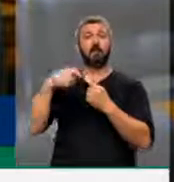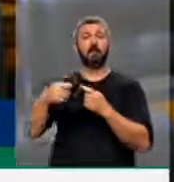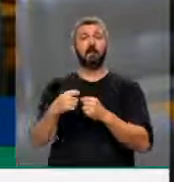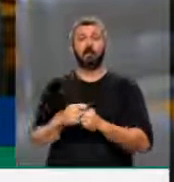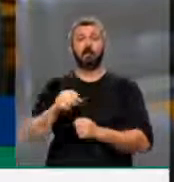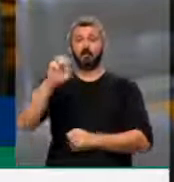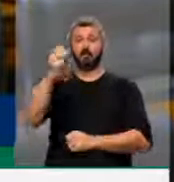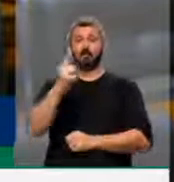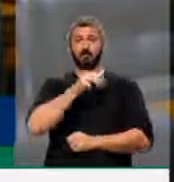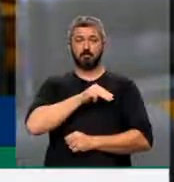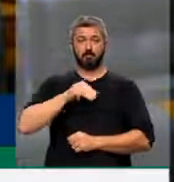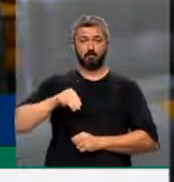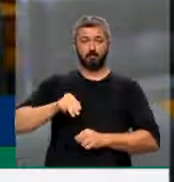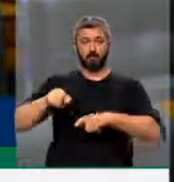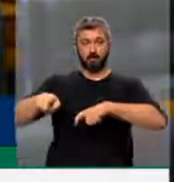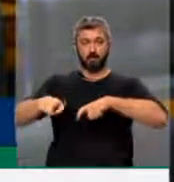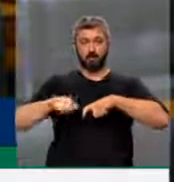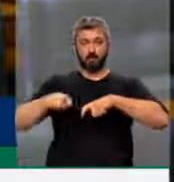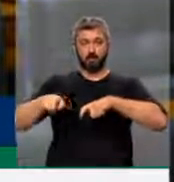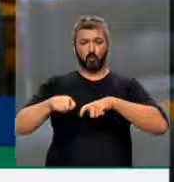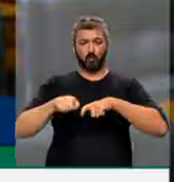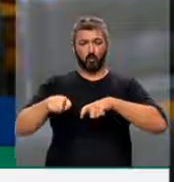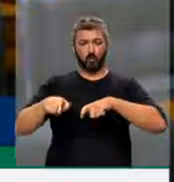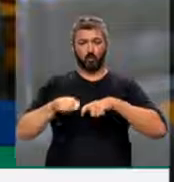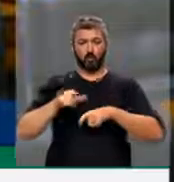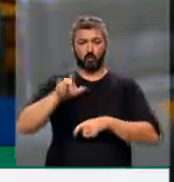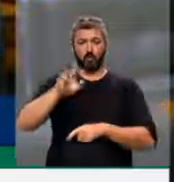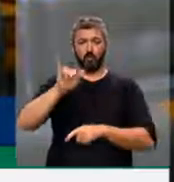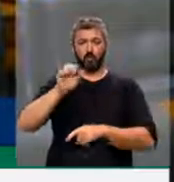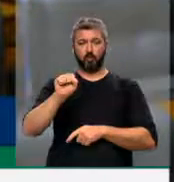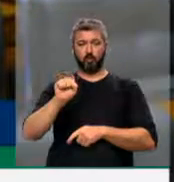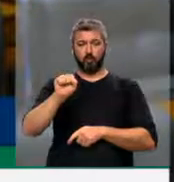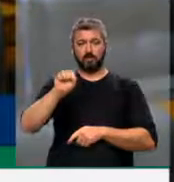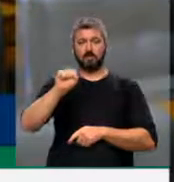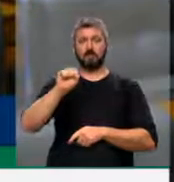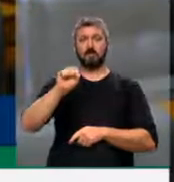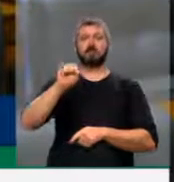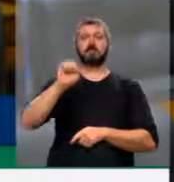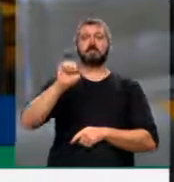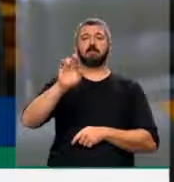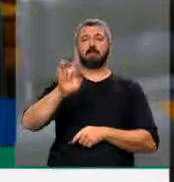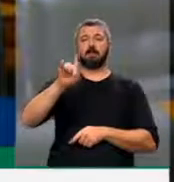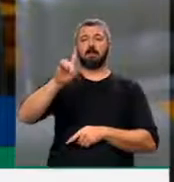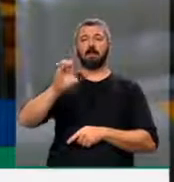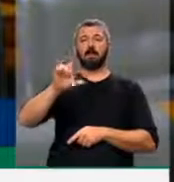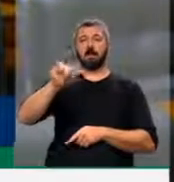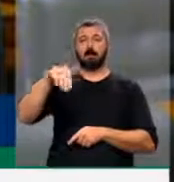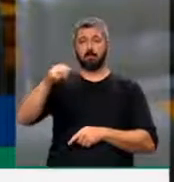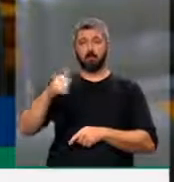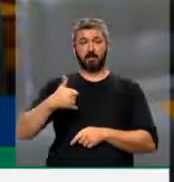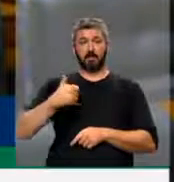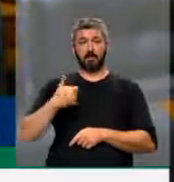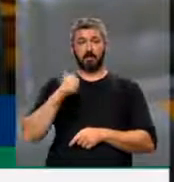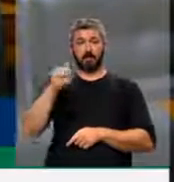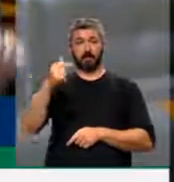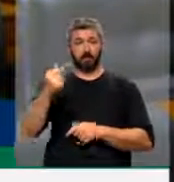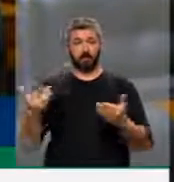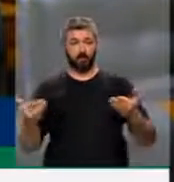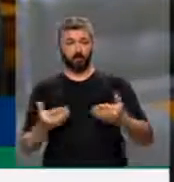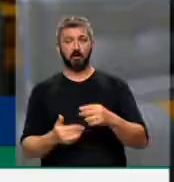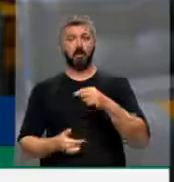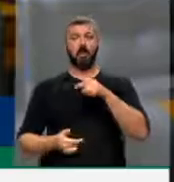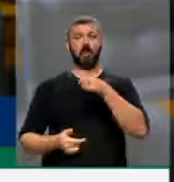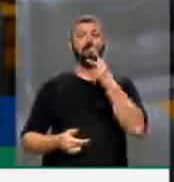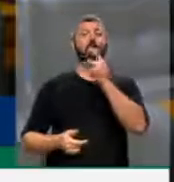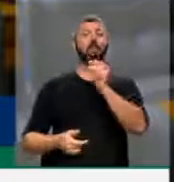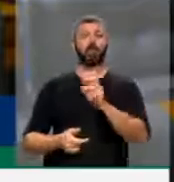com o ex-ministro da Agricultura, Luiz Fernando Cirne Lima, que hoje tem 87 anos de idade. E ele